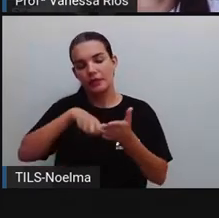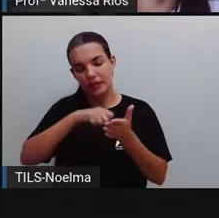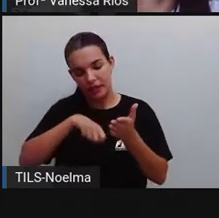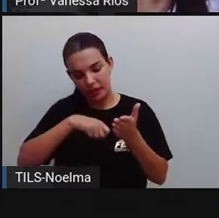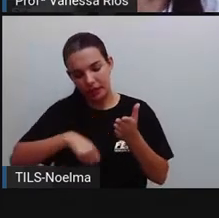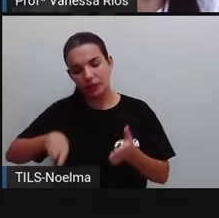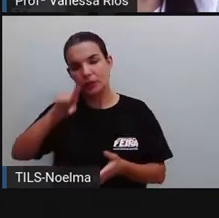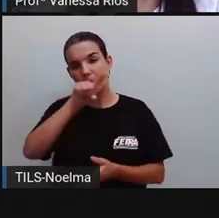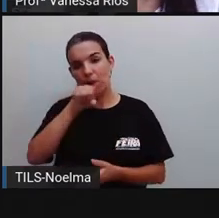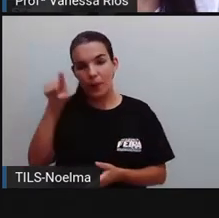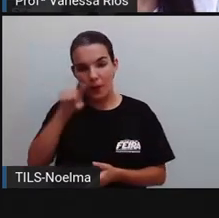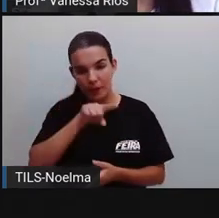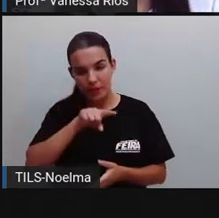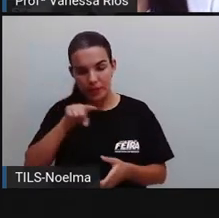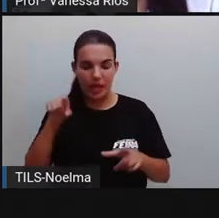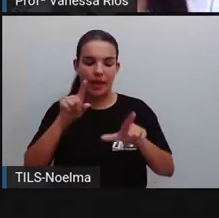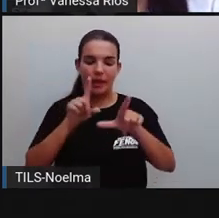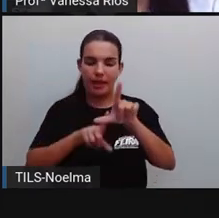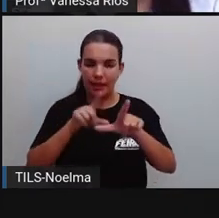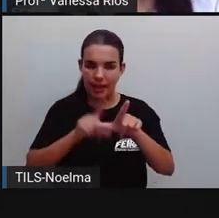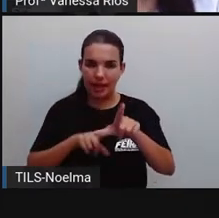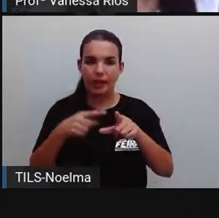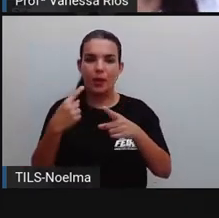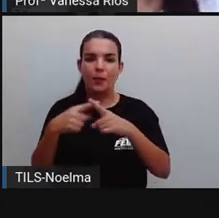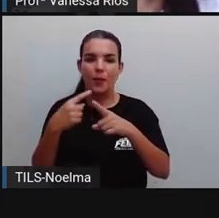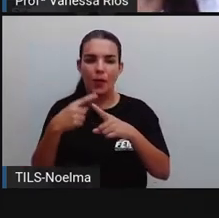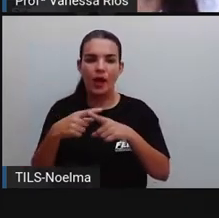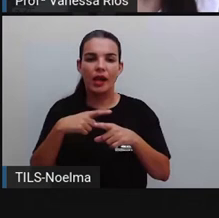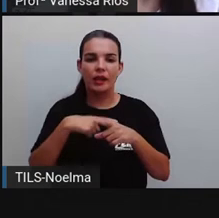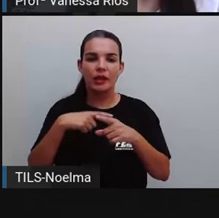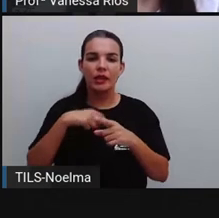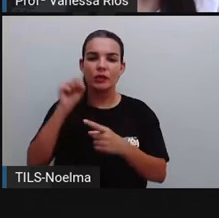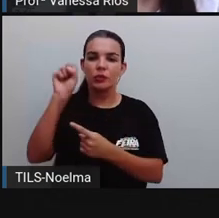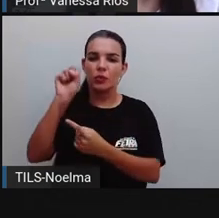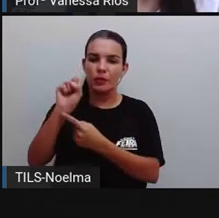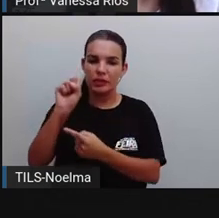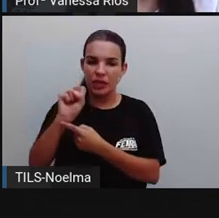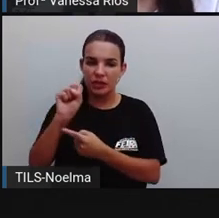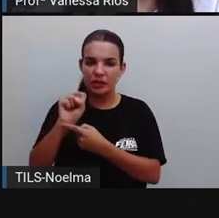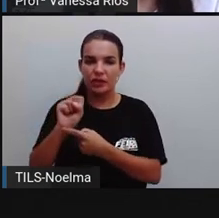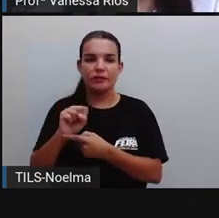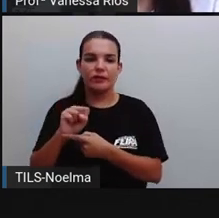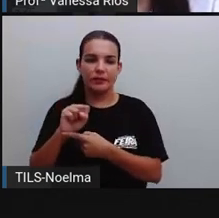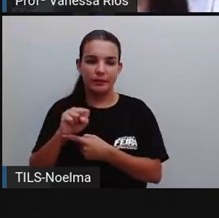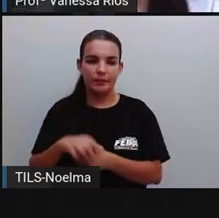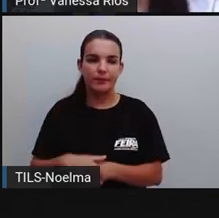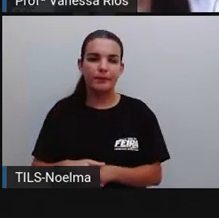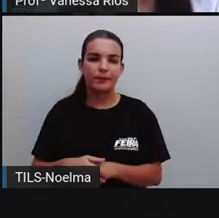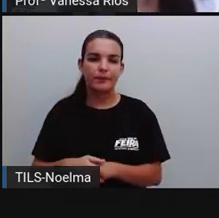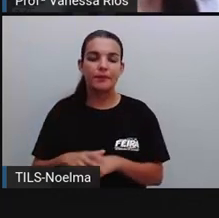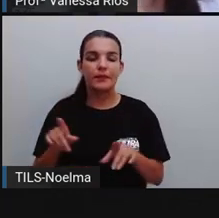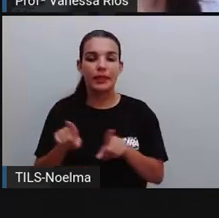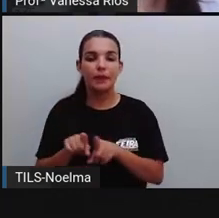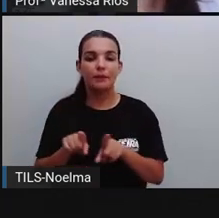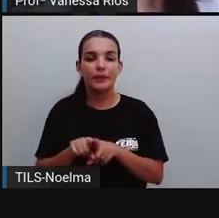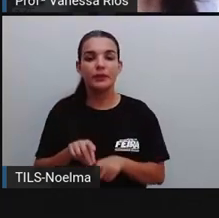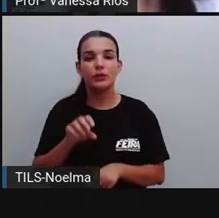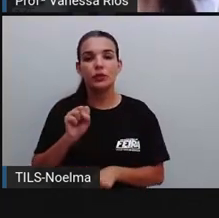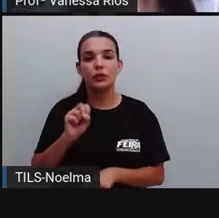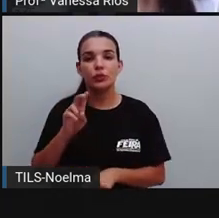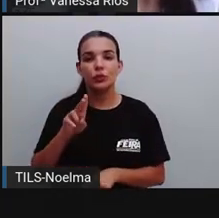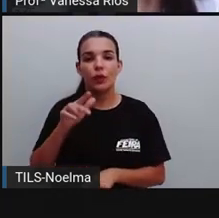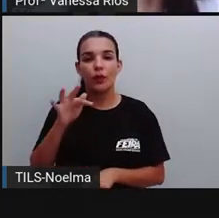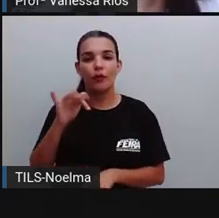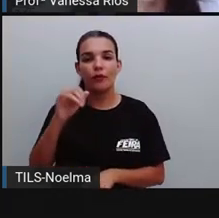adjetivo, as terminações exa, né? Ex, vai ser escrito aí com a letra Z. E também no